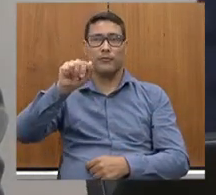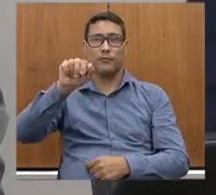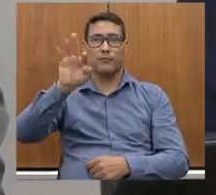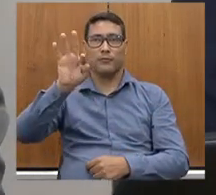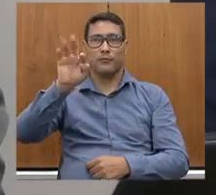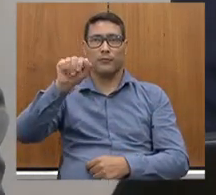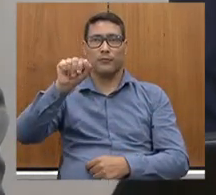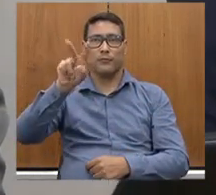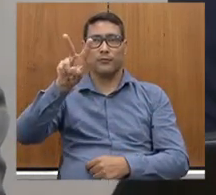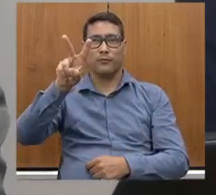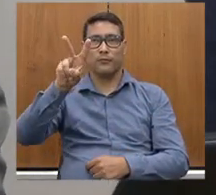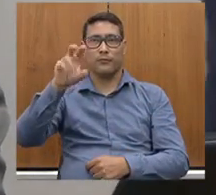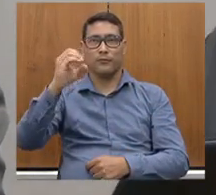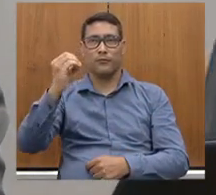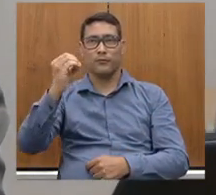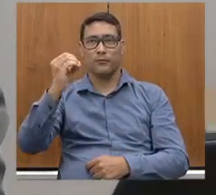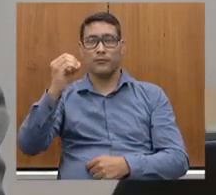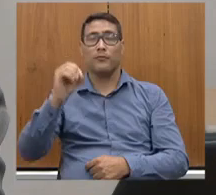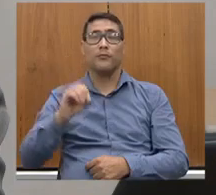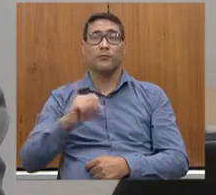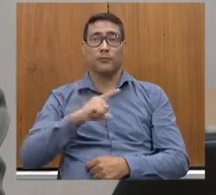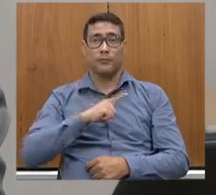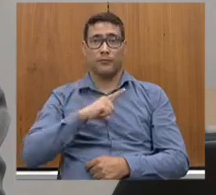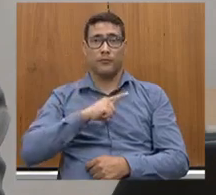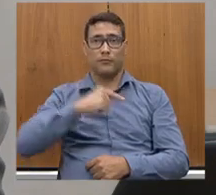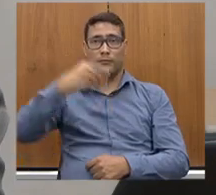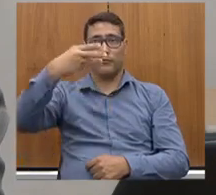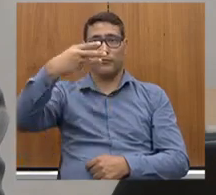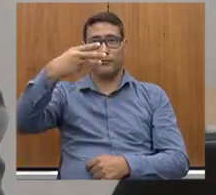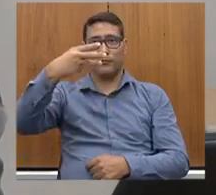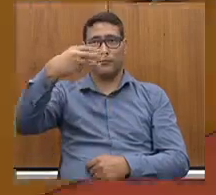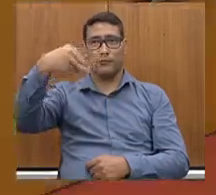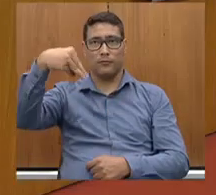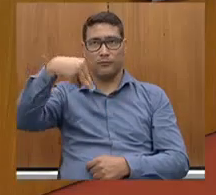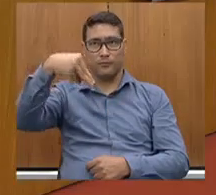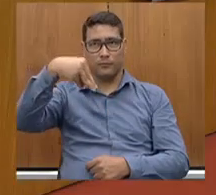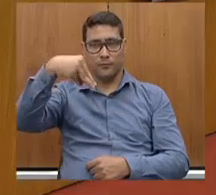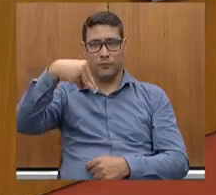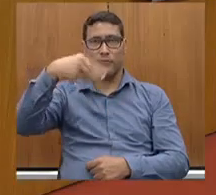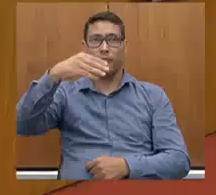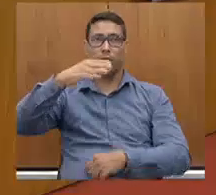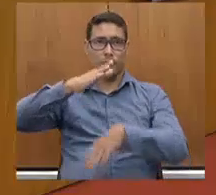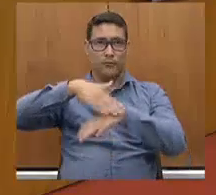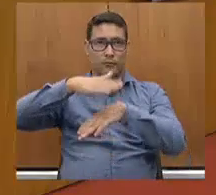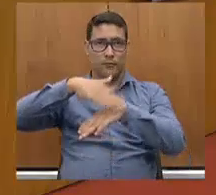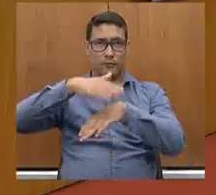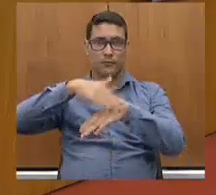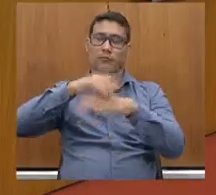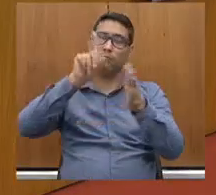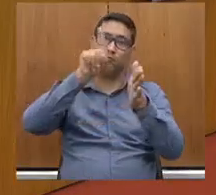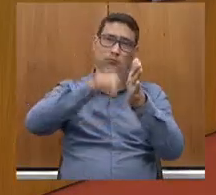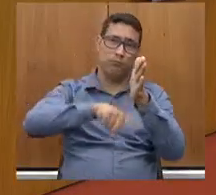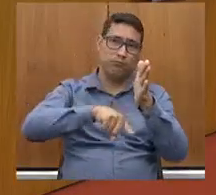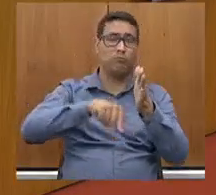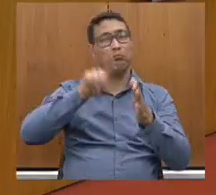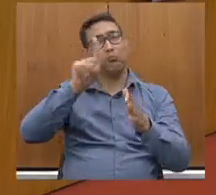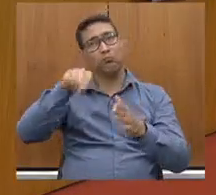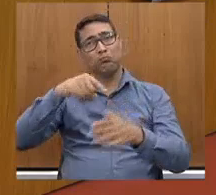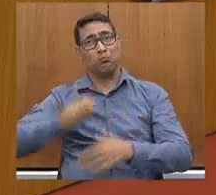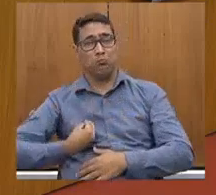que terá três minutos para o seu questionamento, sua participação.